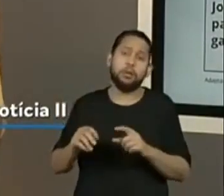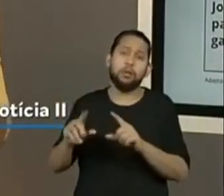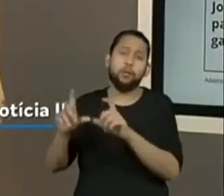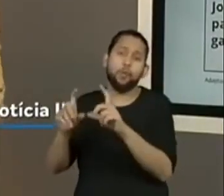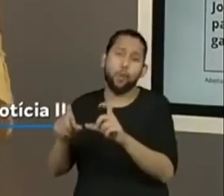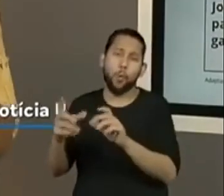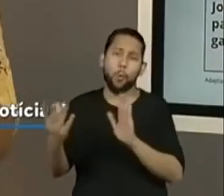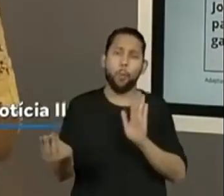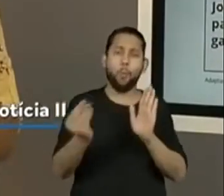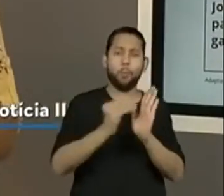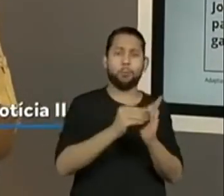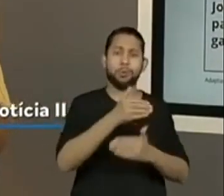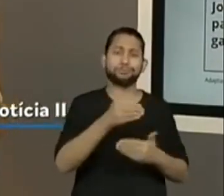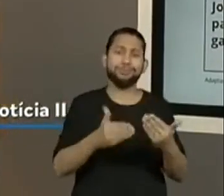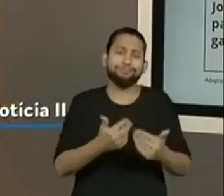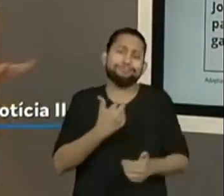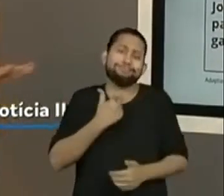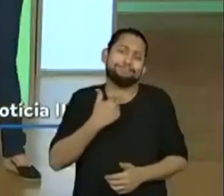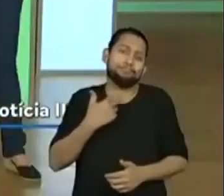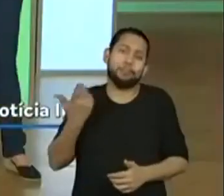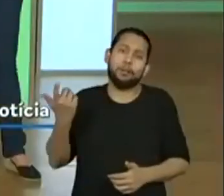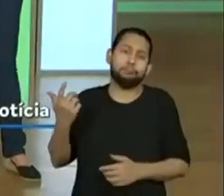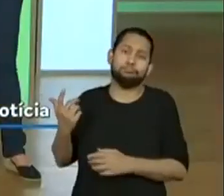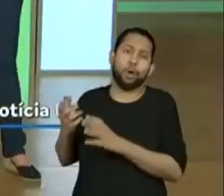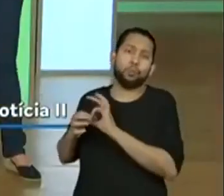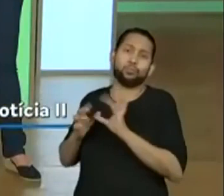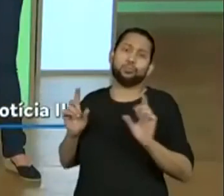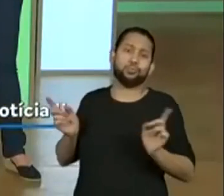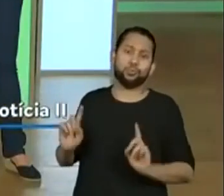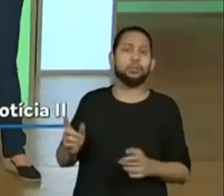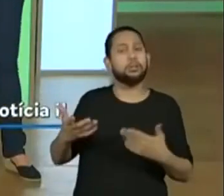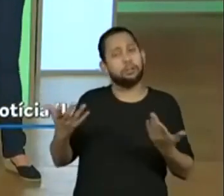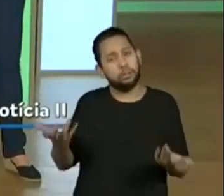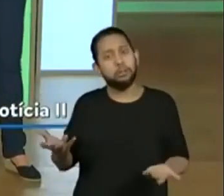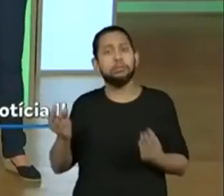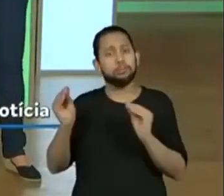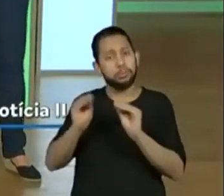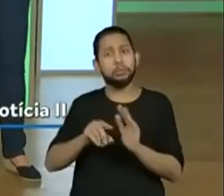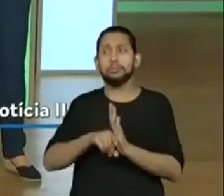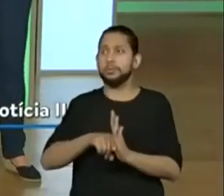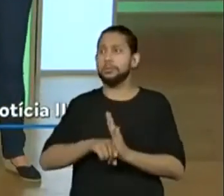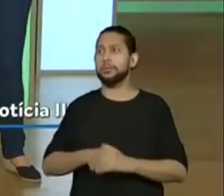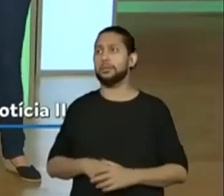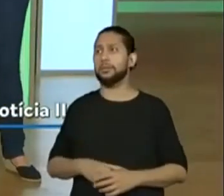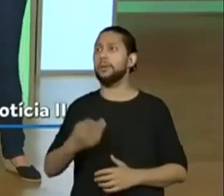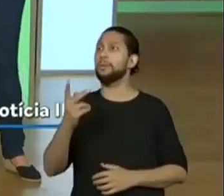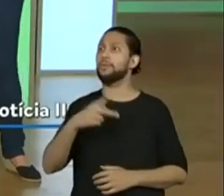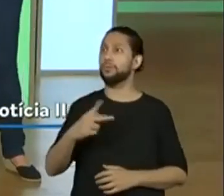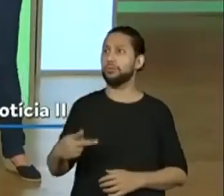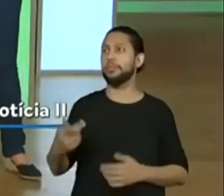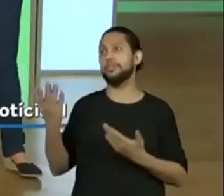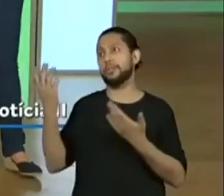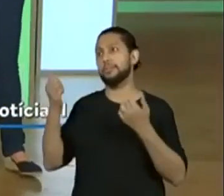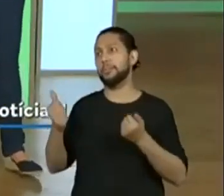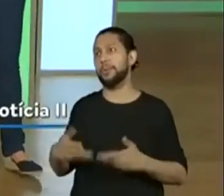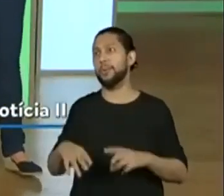foram permitidas trazer, mas pesquisem aí que vale a pena. Então, olha só. Alguém colocou aí? A Ana Cristina já trouxe lá o olho da primeira